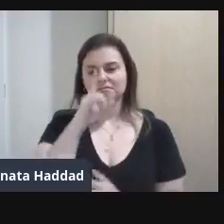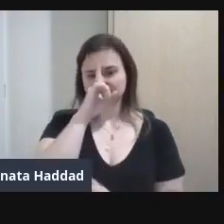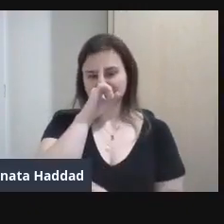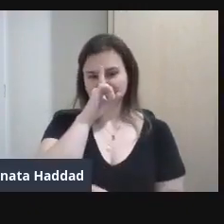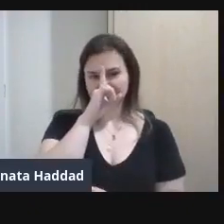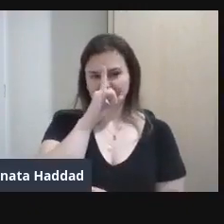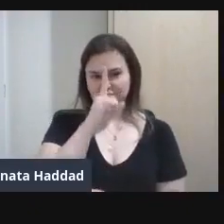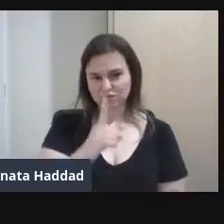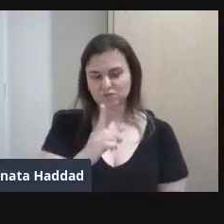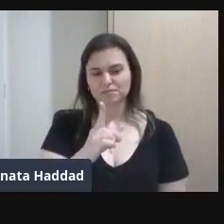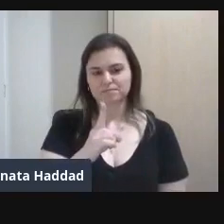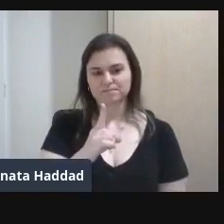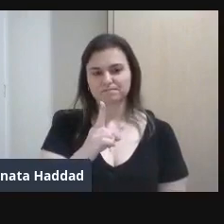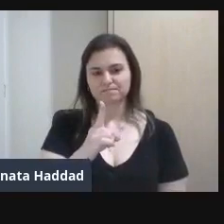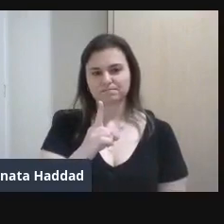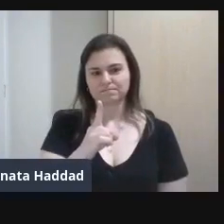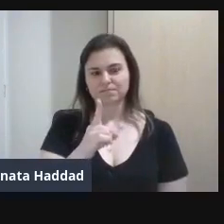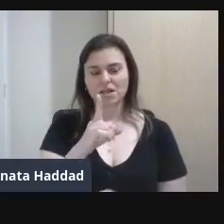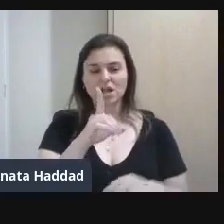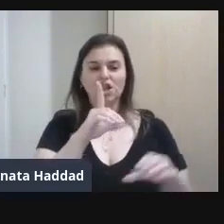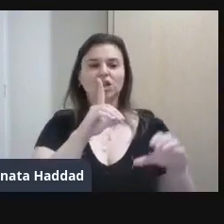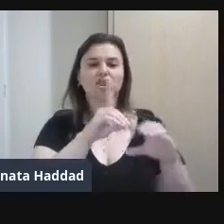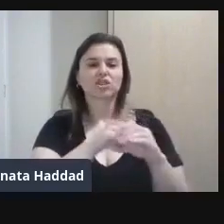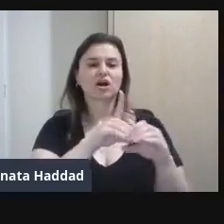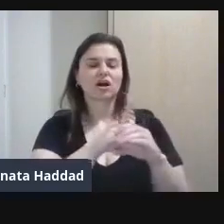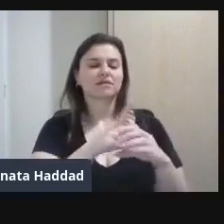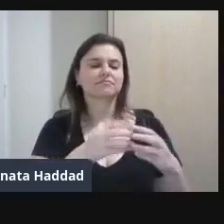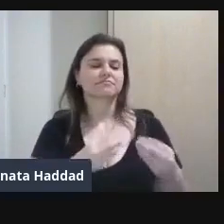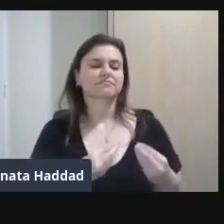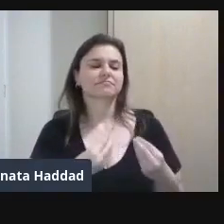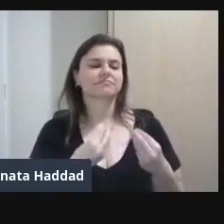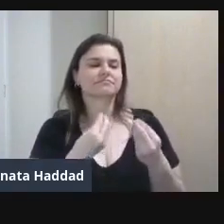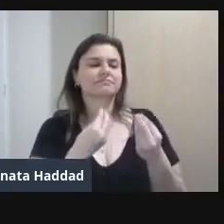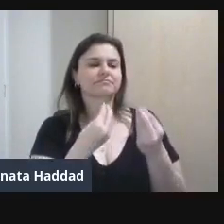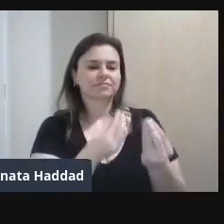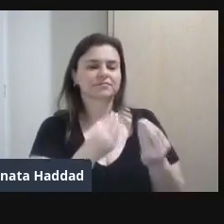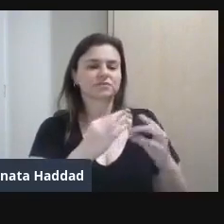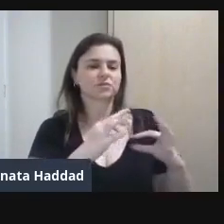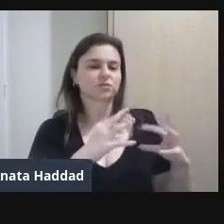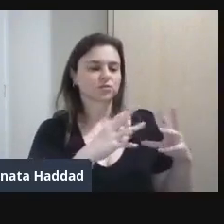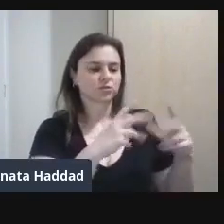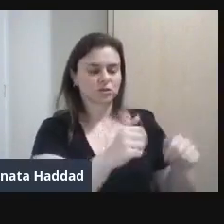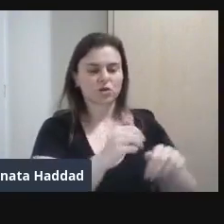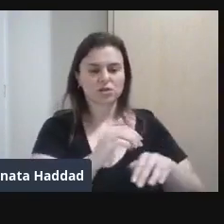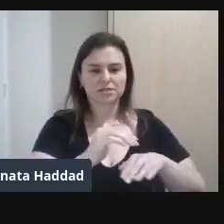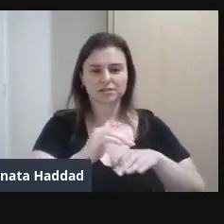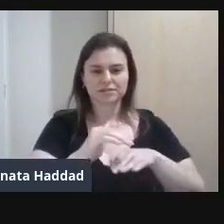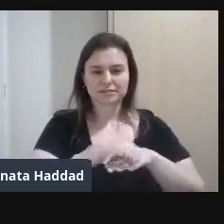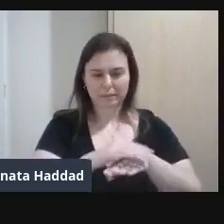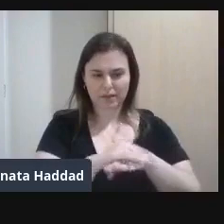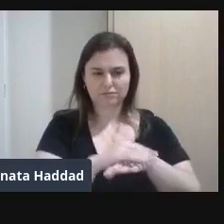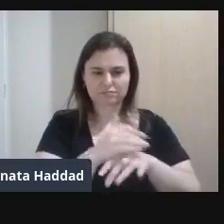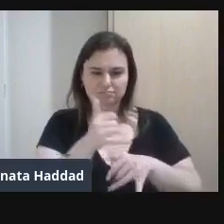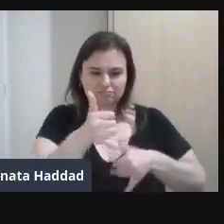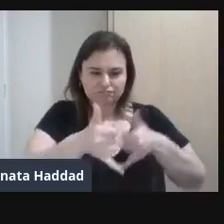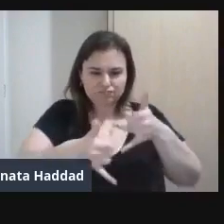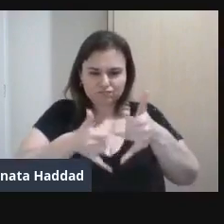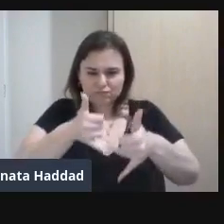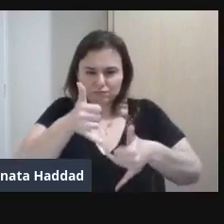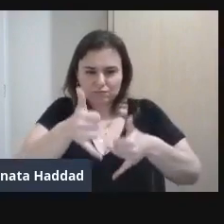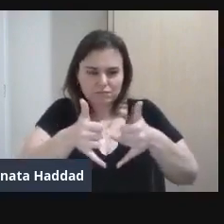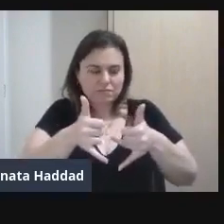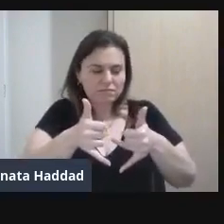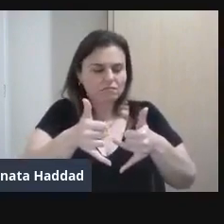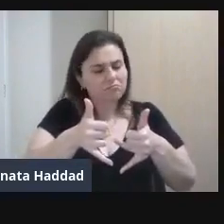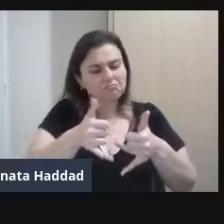Que ela doasse Todos os sapatos Aquele Salto alto Ela doou